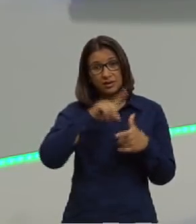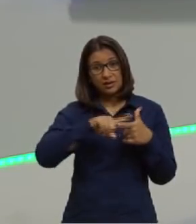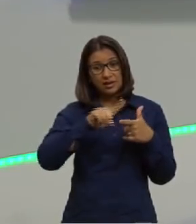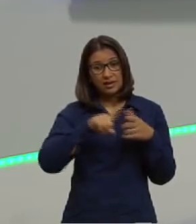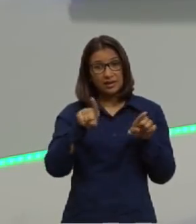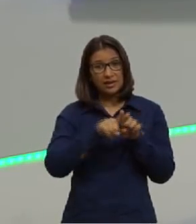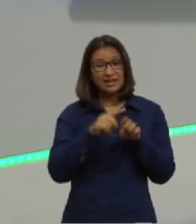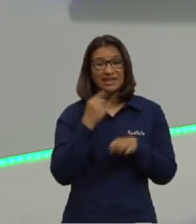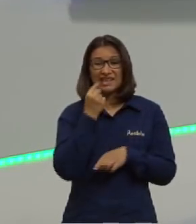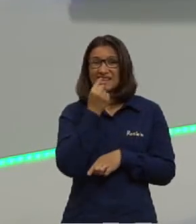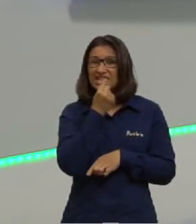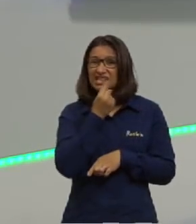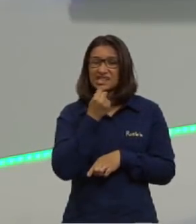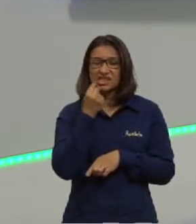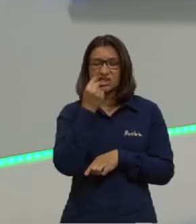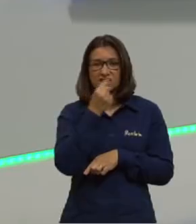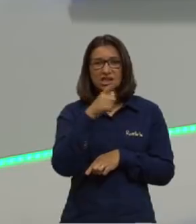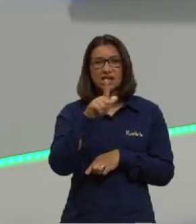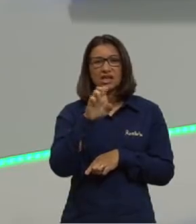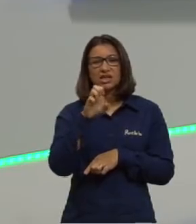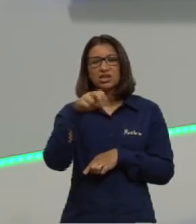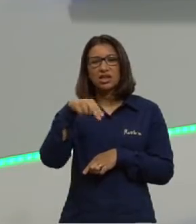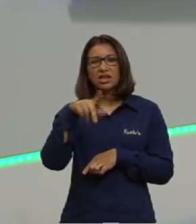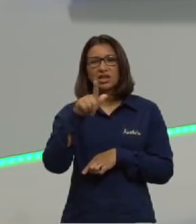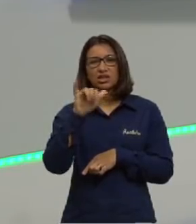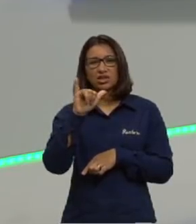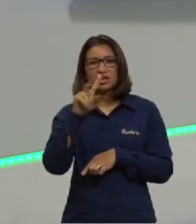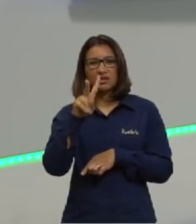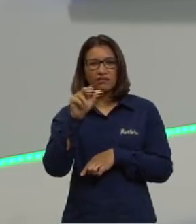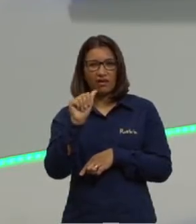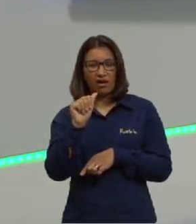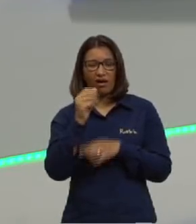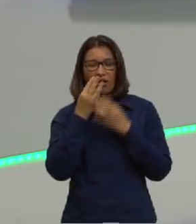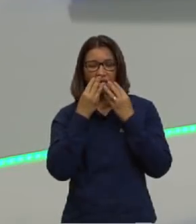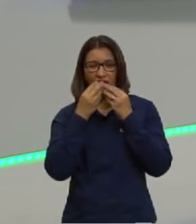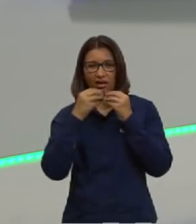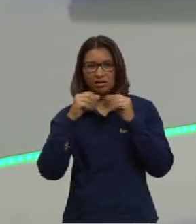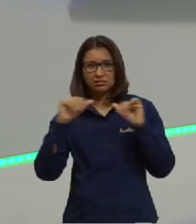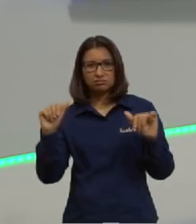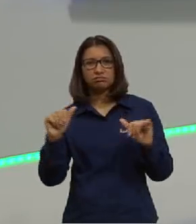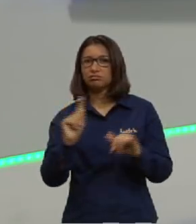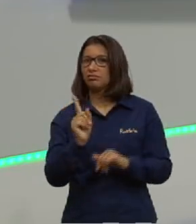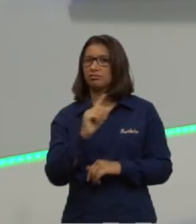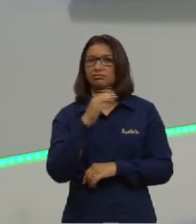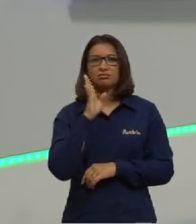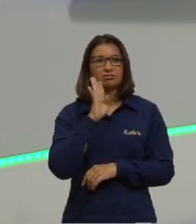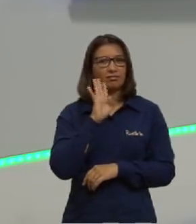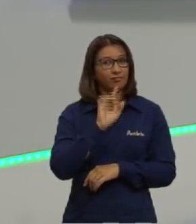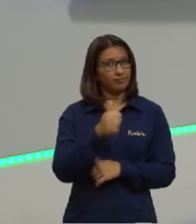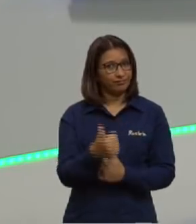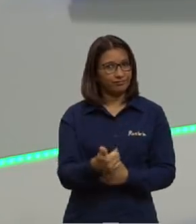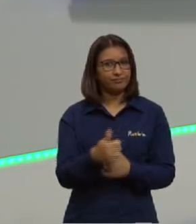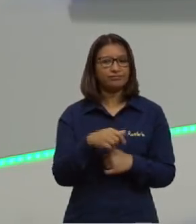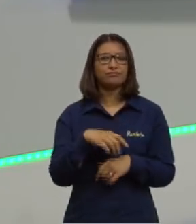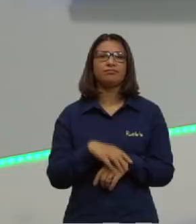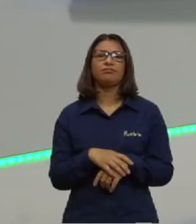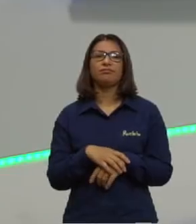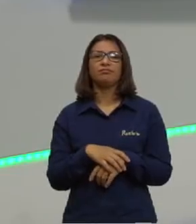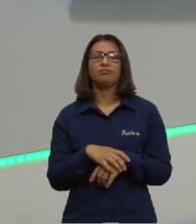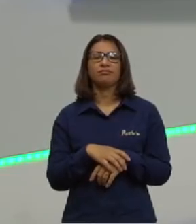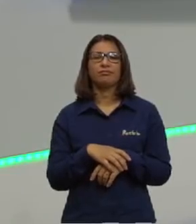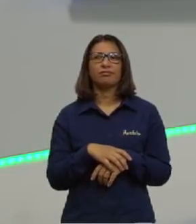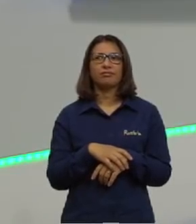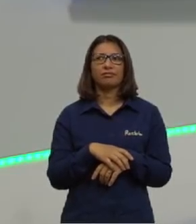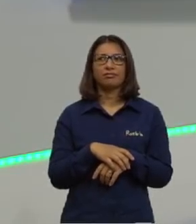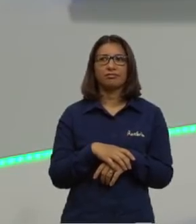gengivas, no tecido conjuntivo, começava a apodrecer, cair tudo. Nem um pouco legal. Então, não tente isso em casa,